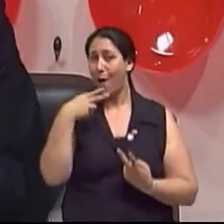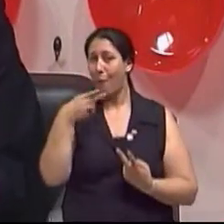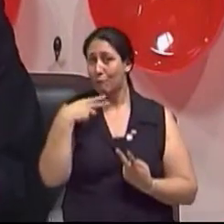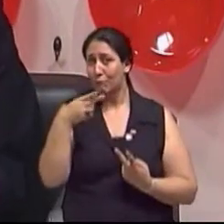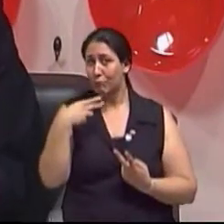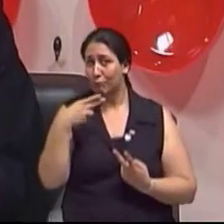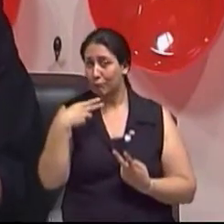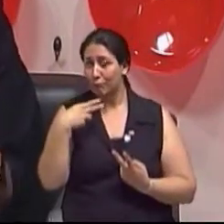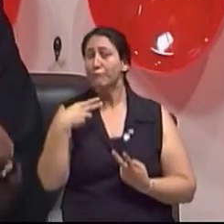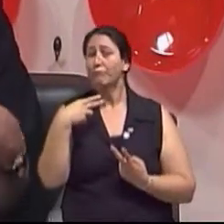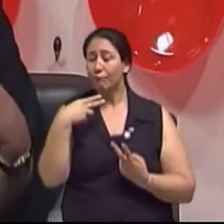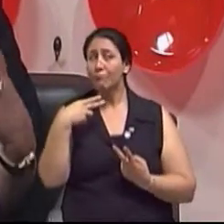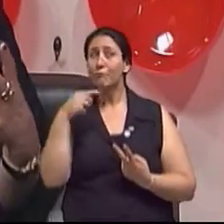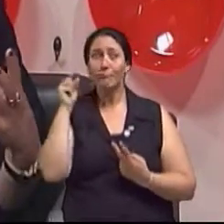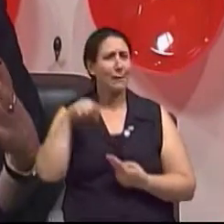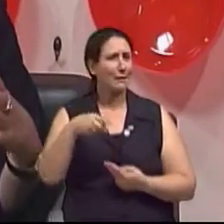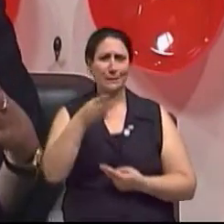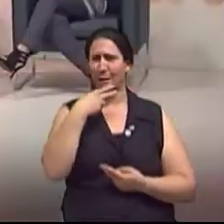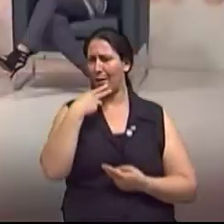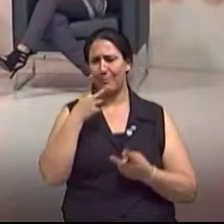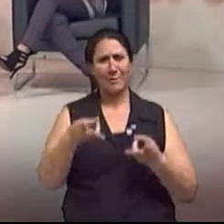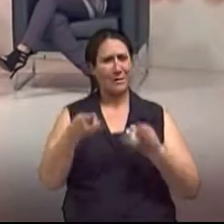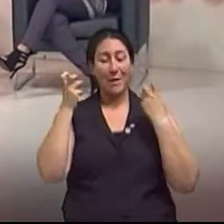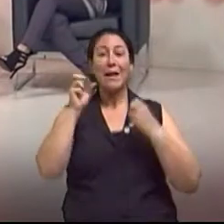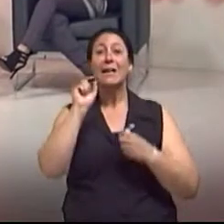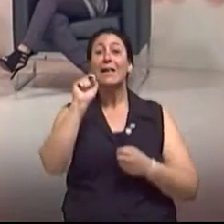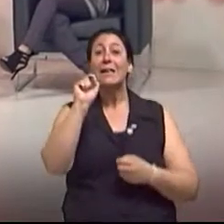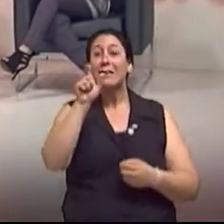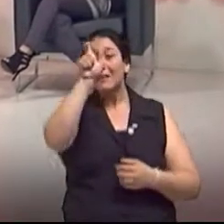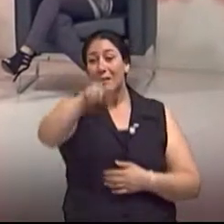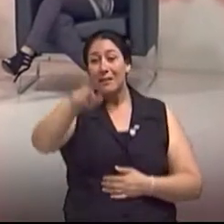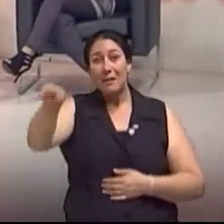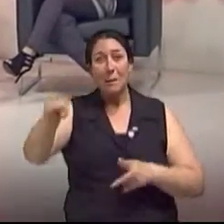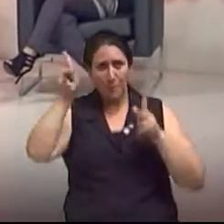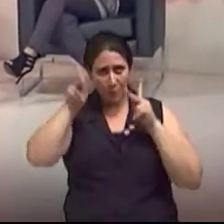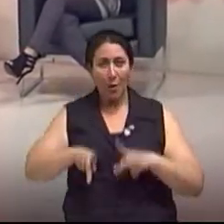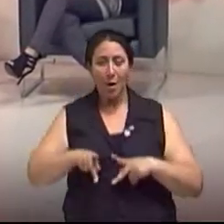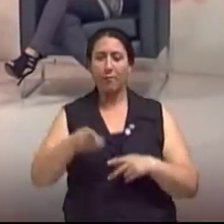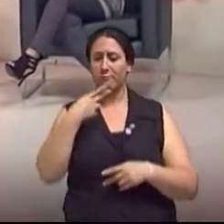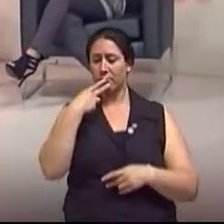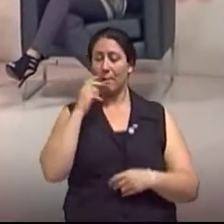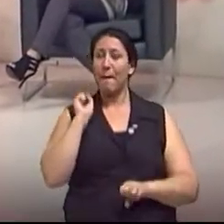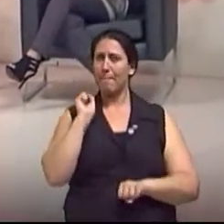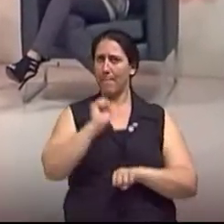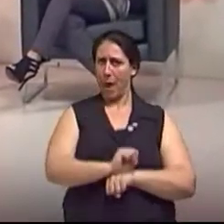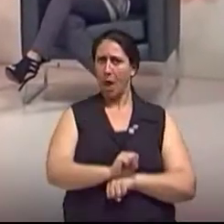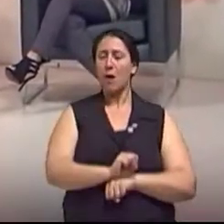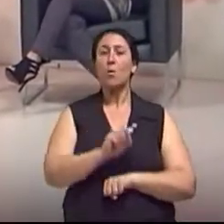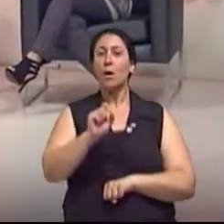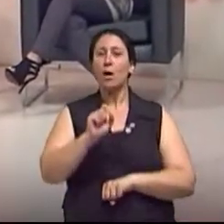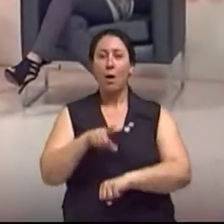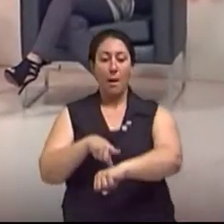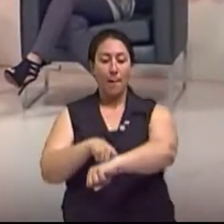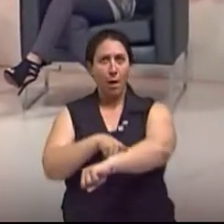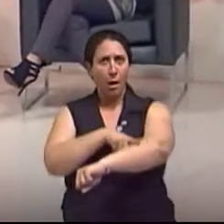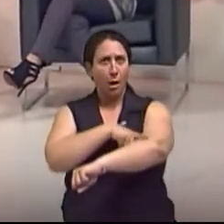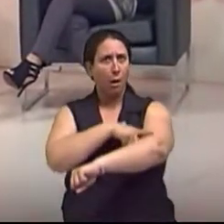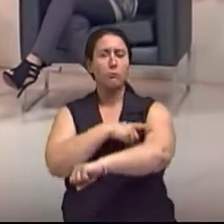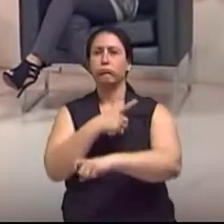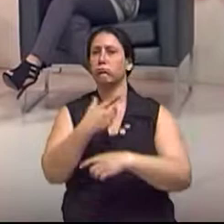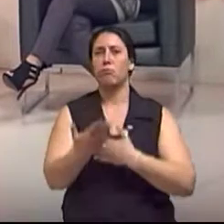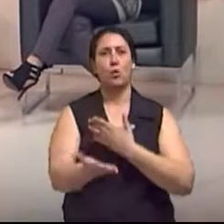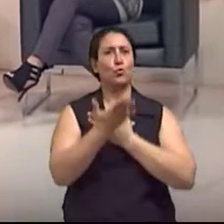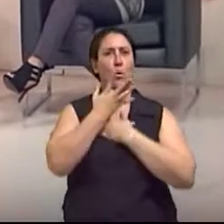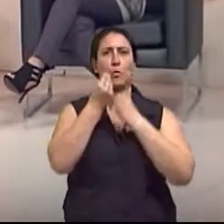cigarro. O cigarro é uma coisa assim, nítida, a pessoa que deixa de fumar, a pele dela tem um ganho